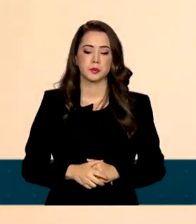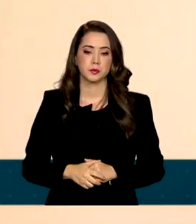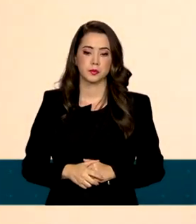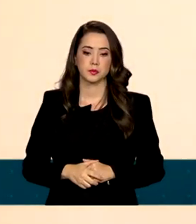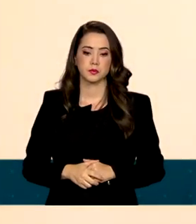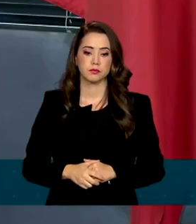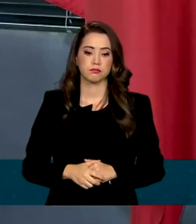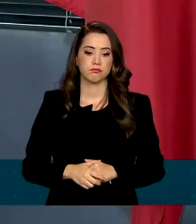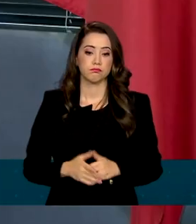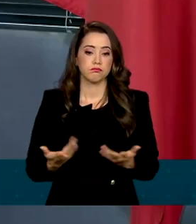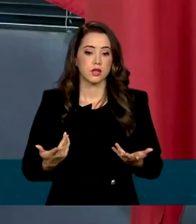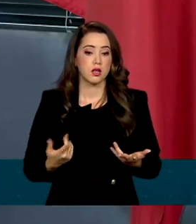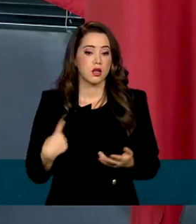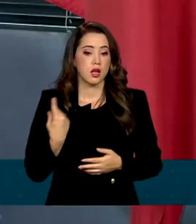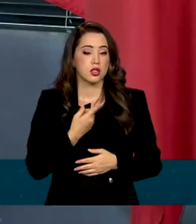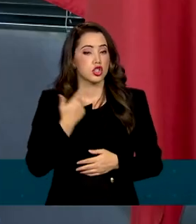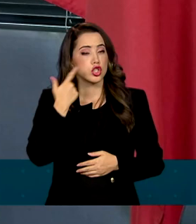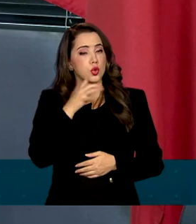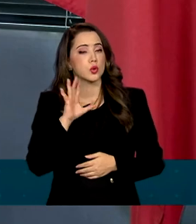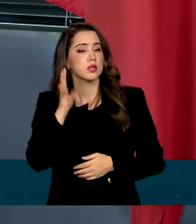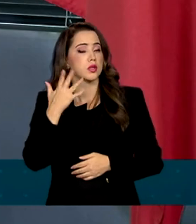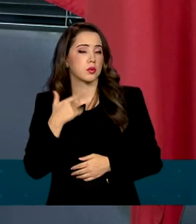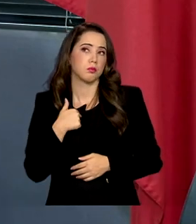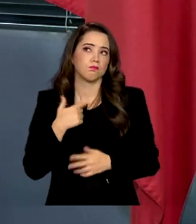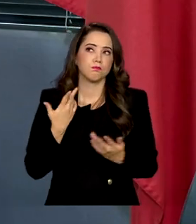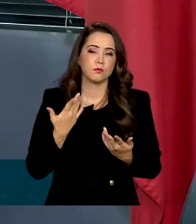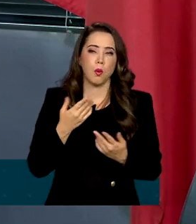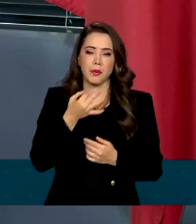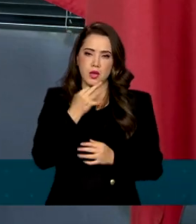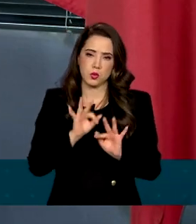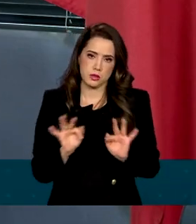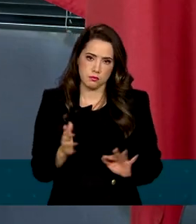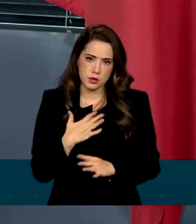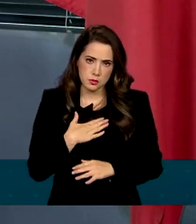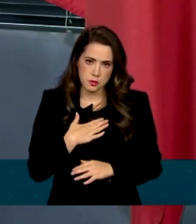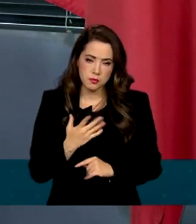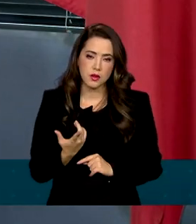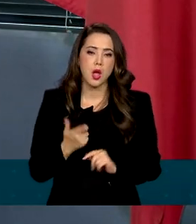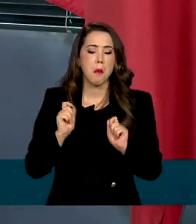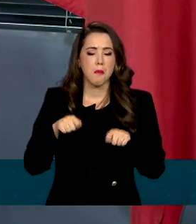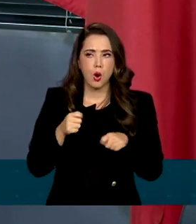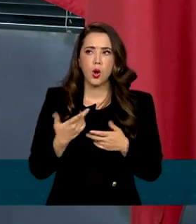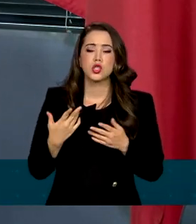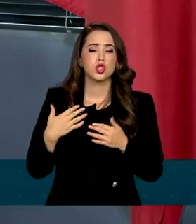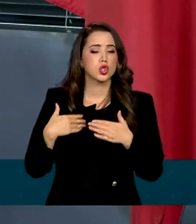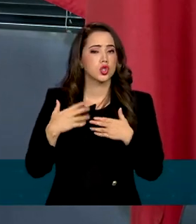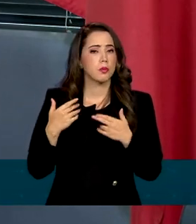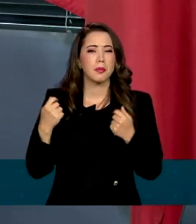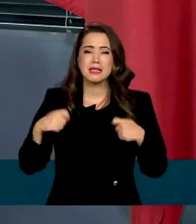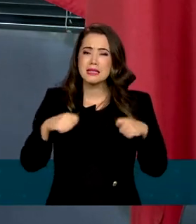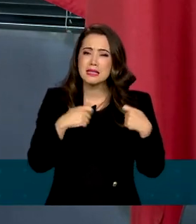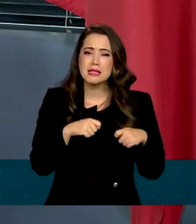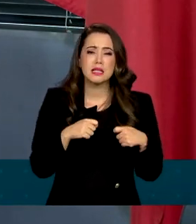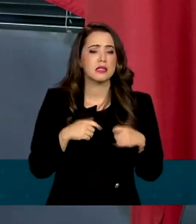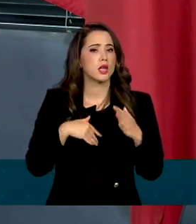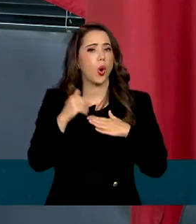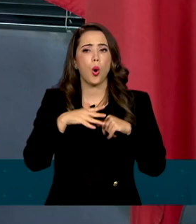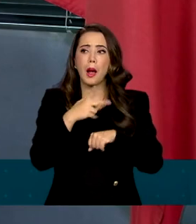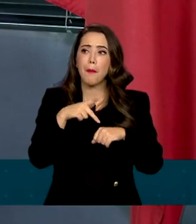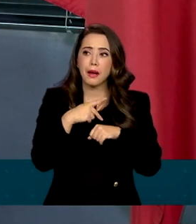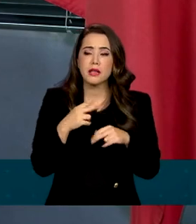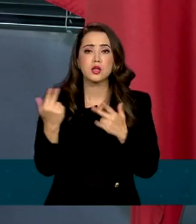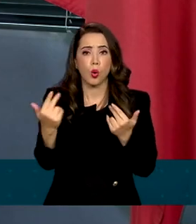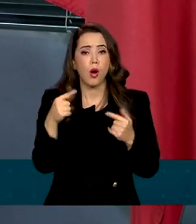eu vejo, na minha modesta visão, que é um modelo que tem que ser feito em qualquer país e principalmente no nosso Brasil. Nós temos,